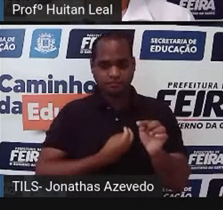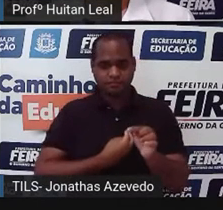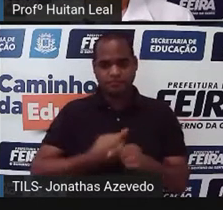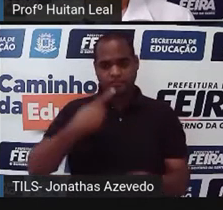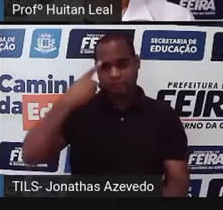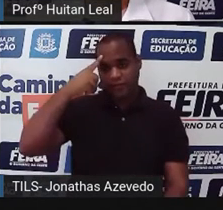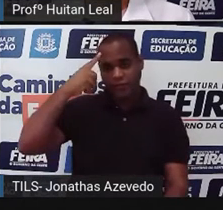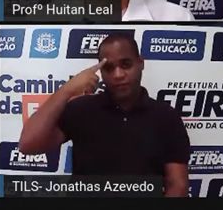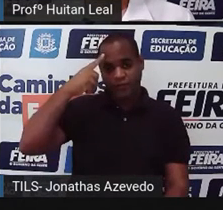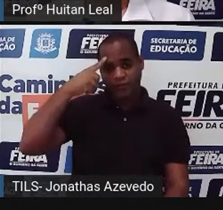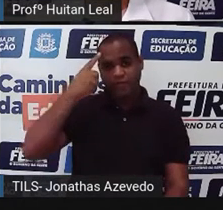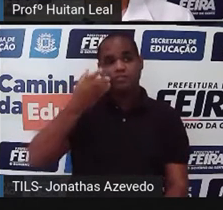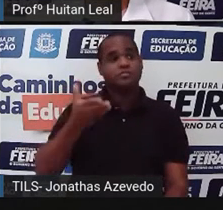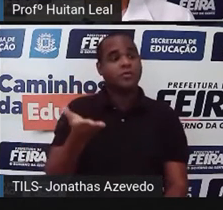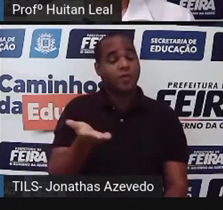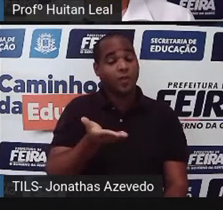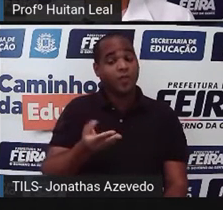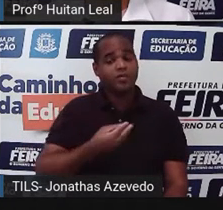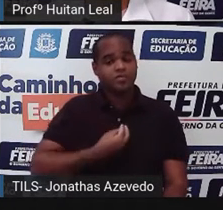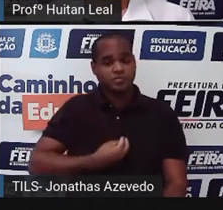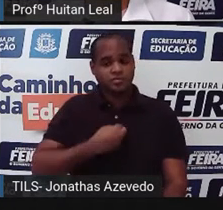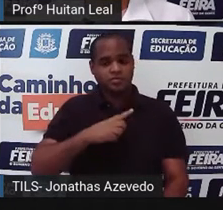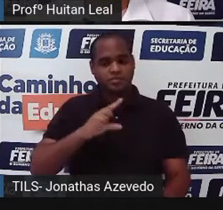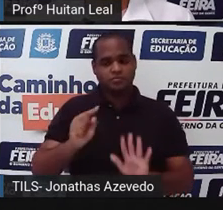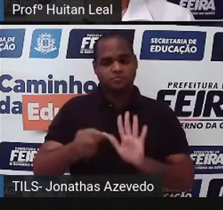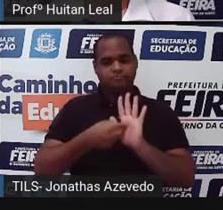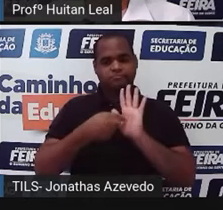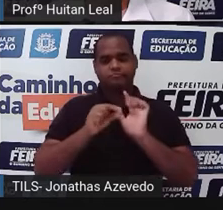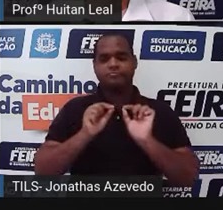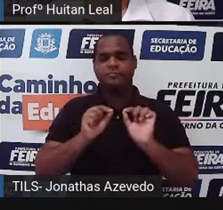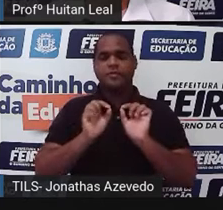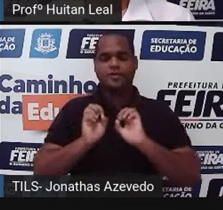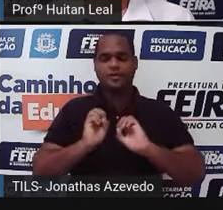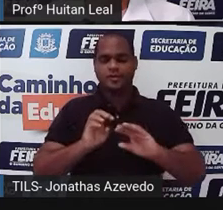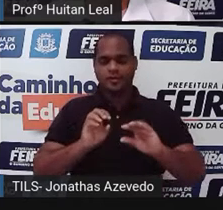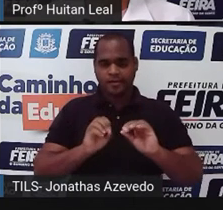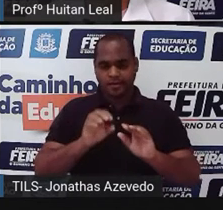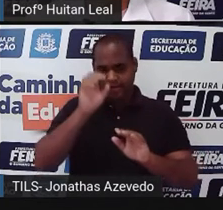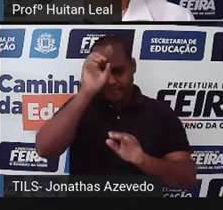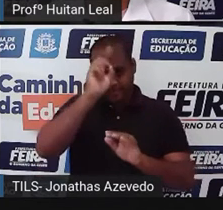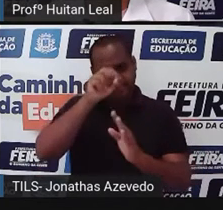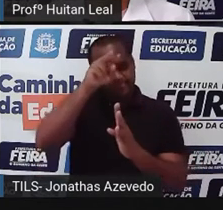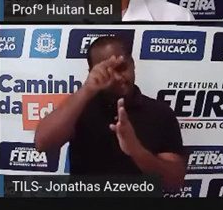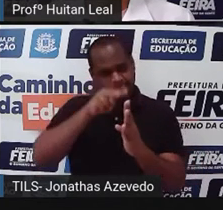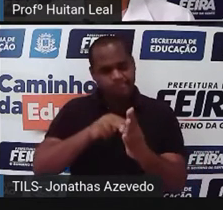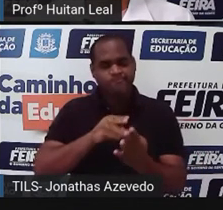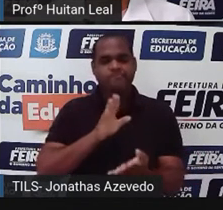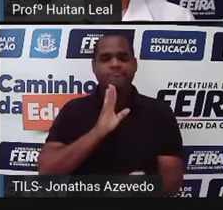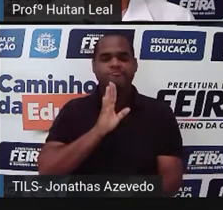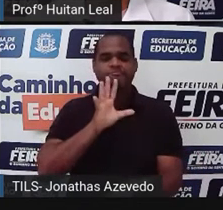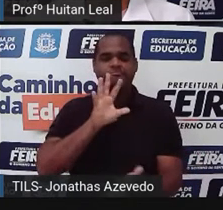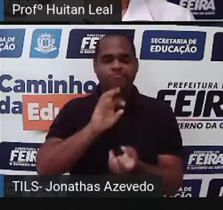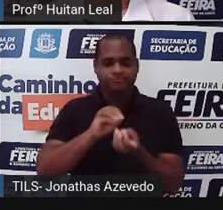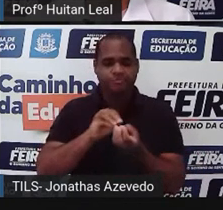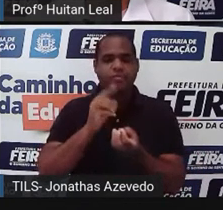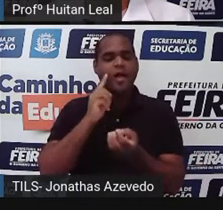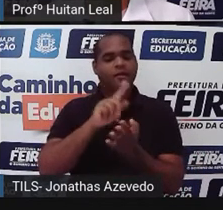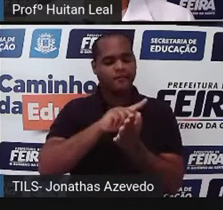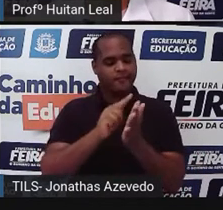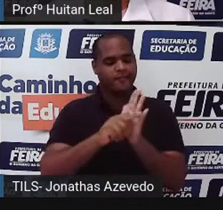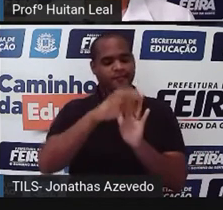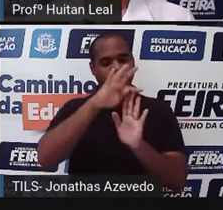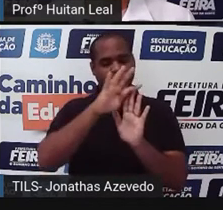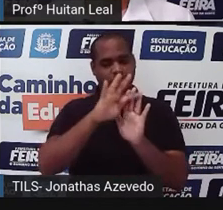a dia. Então hoje o nosso objetivo de aula é que você aprenda a ler, reconhecer e usar o maior número de gêneros textuais